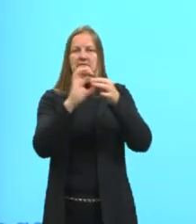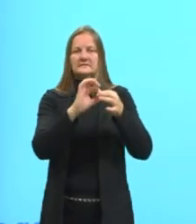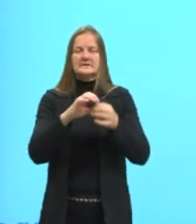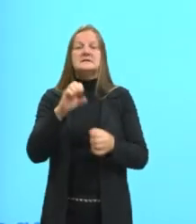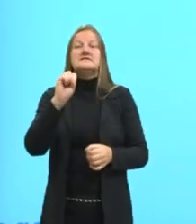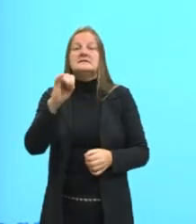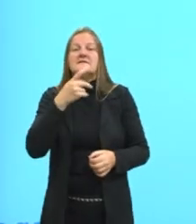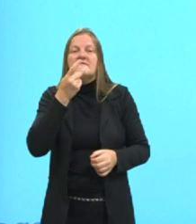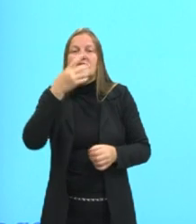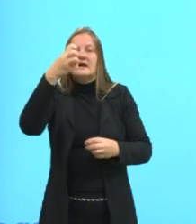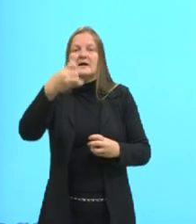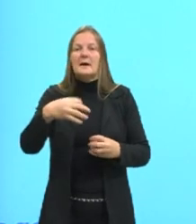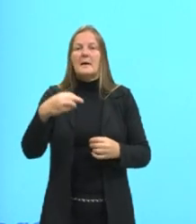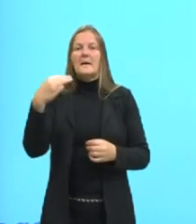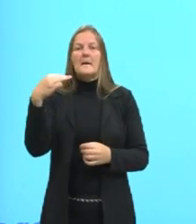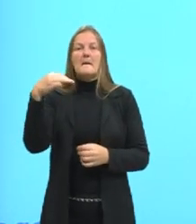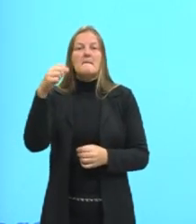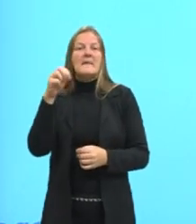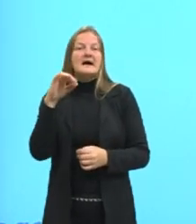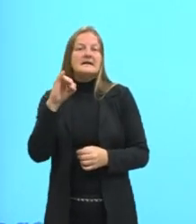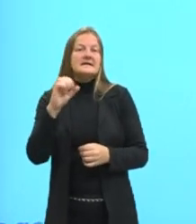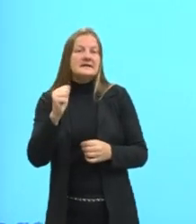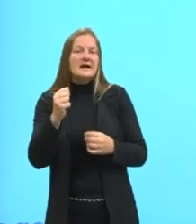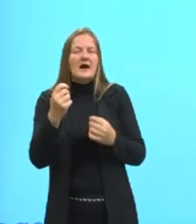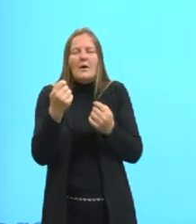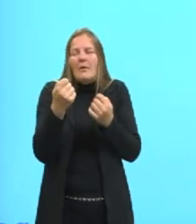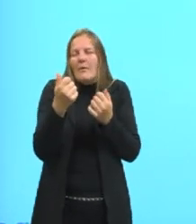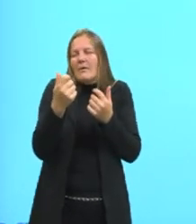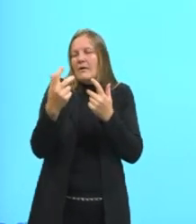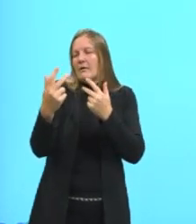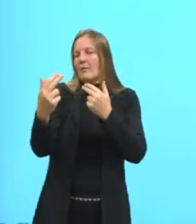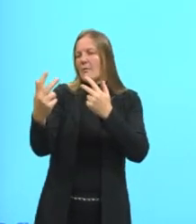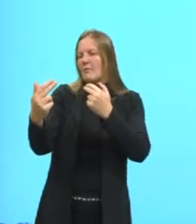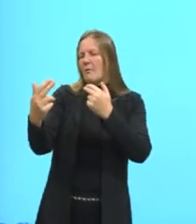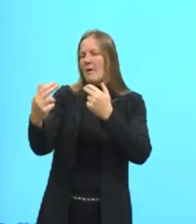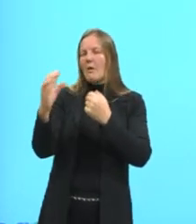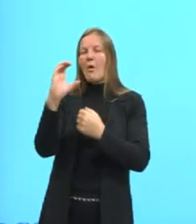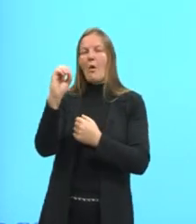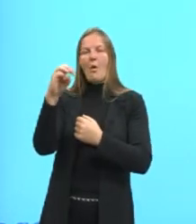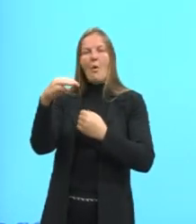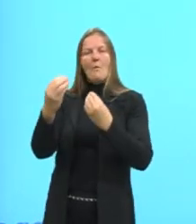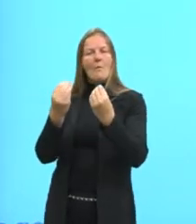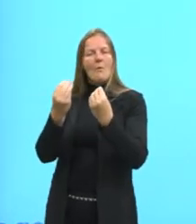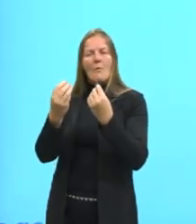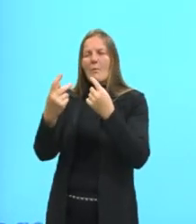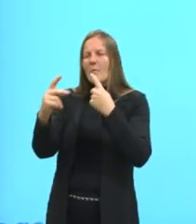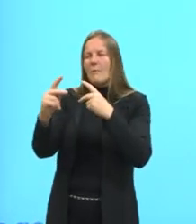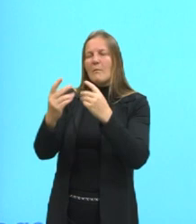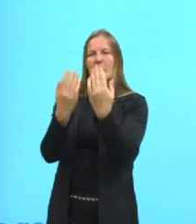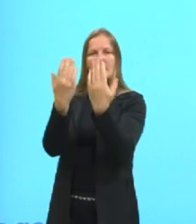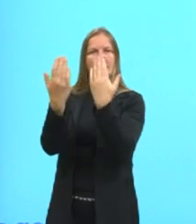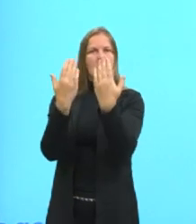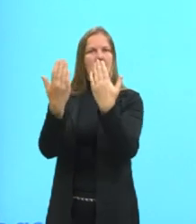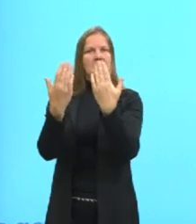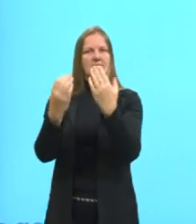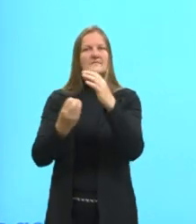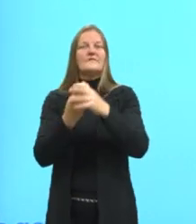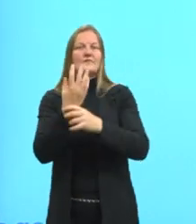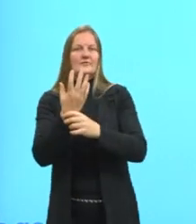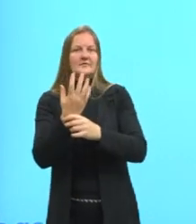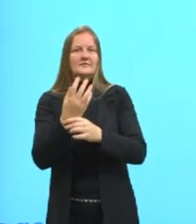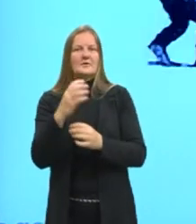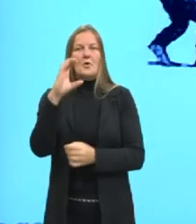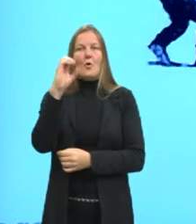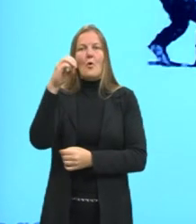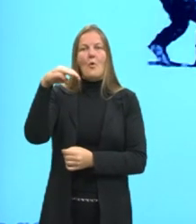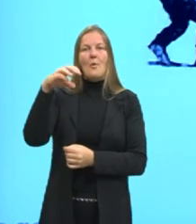digo, Maria é como uma flor, ali eu vou ter, então, uma comparação. passamos por nossas